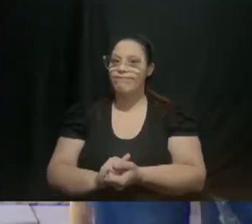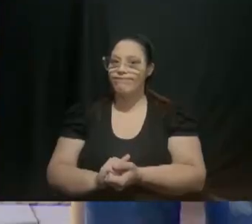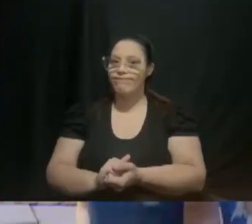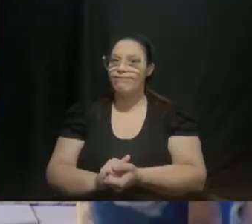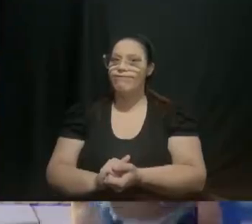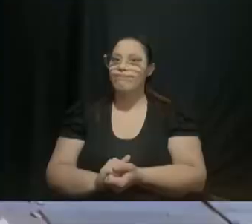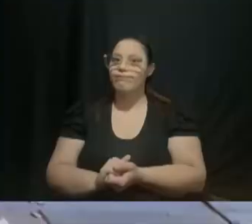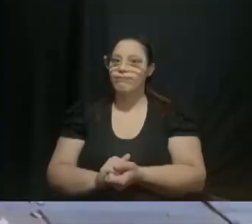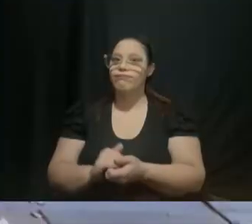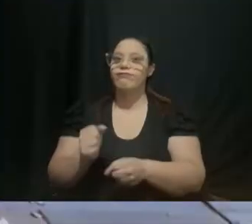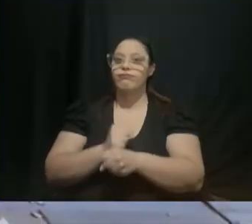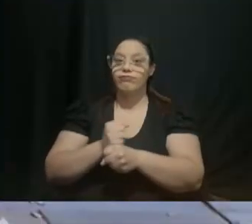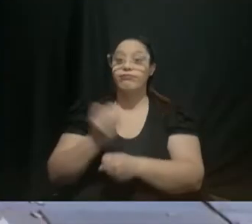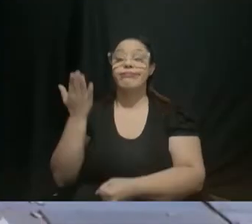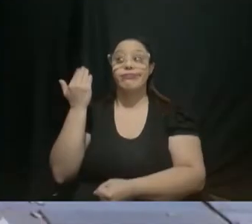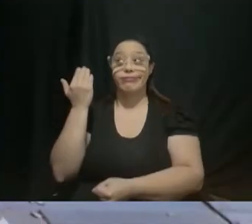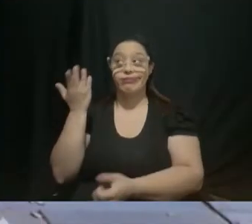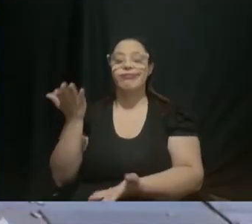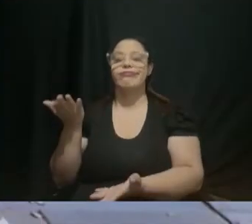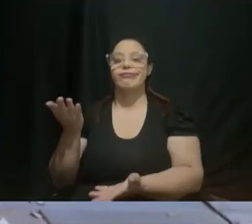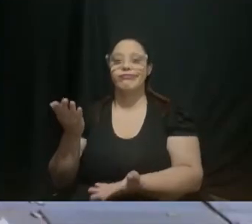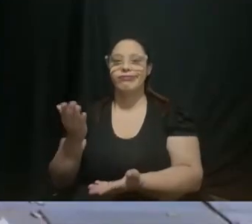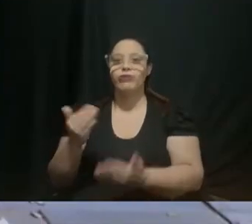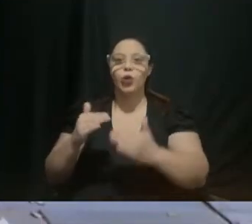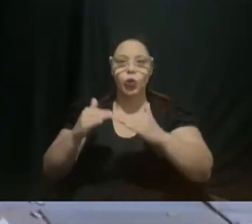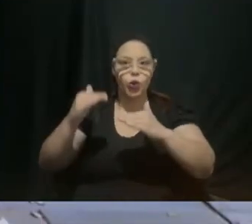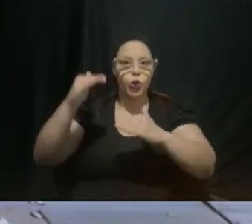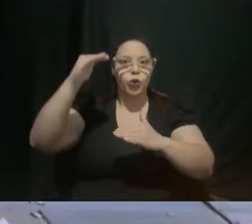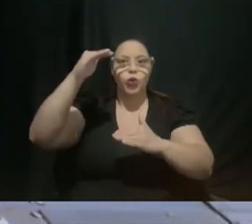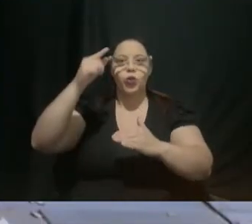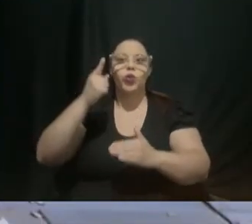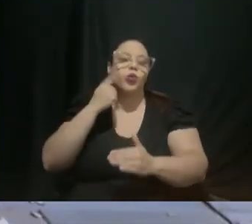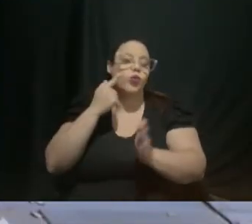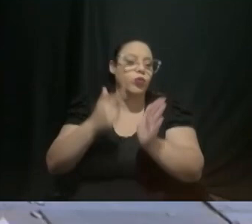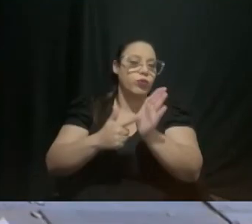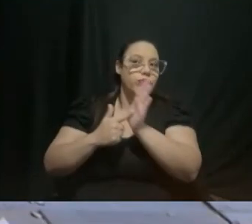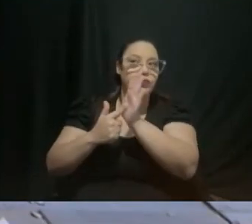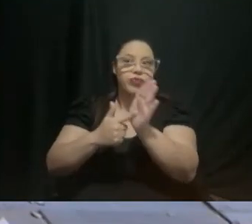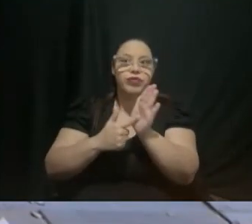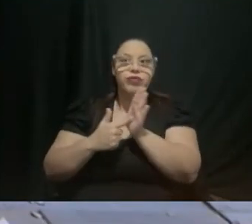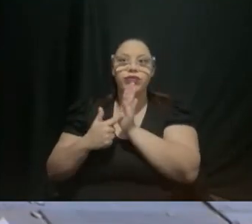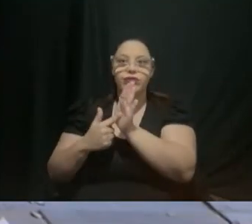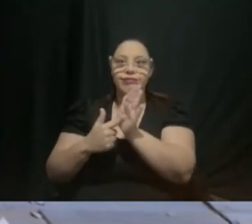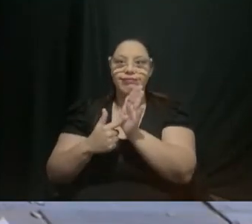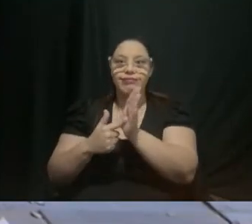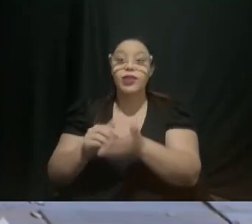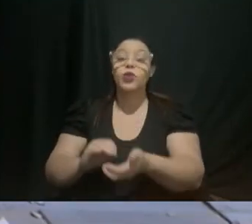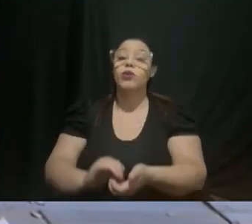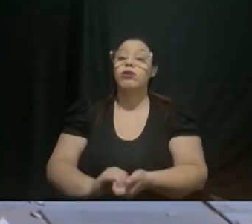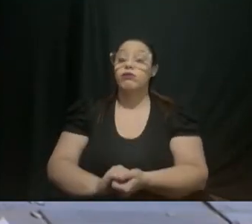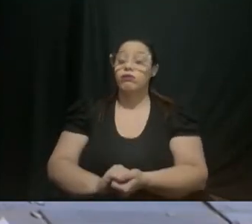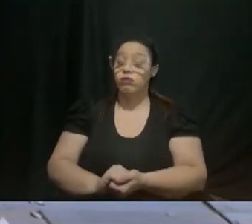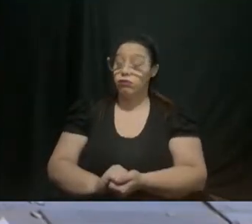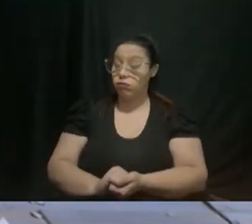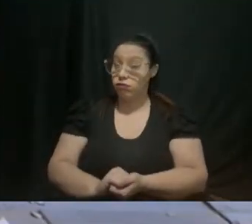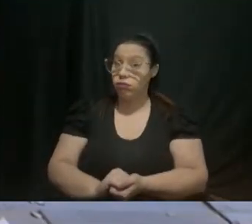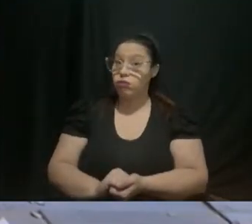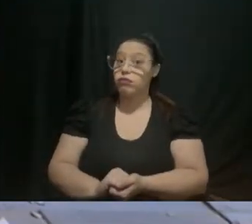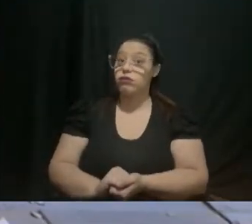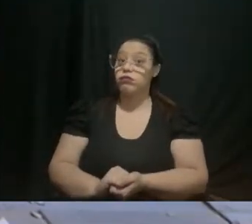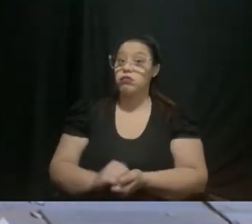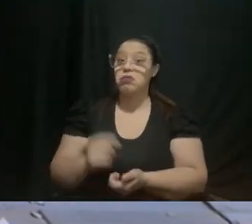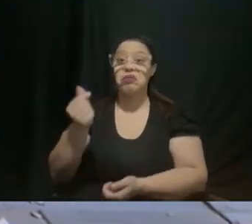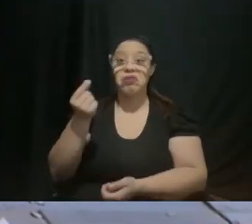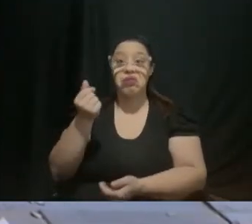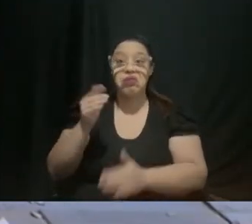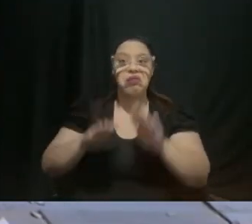2023 O crescimento previsto para o município é de 3,47% com faturamento estimado em